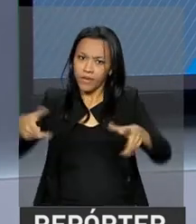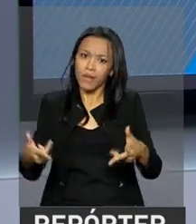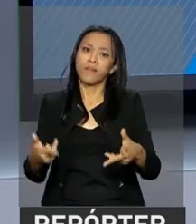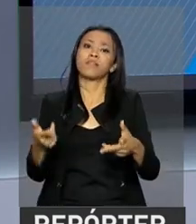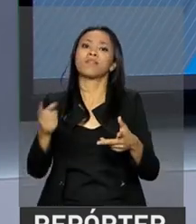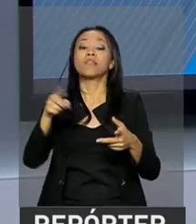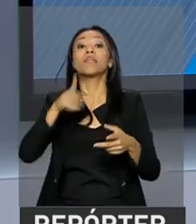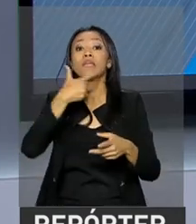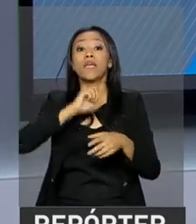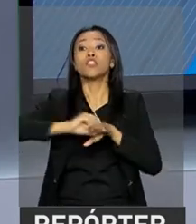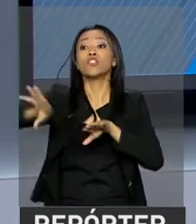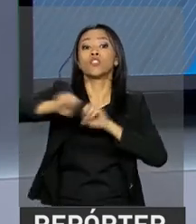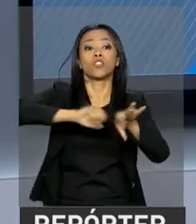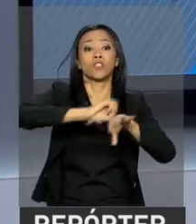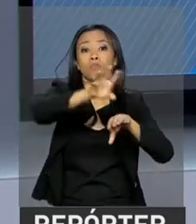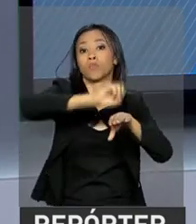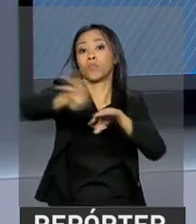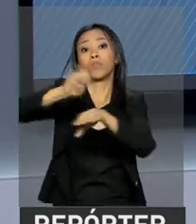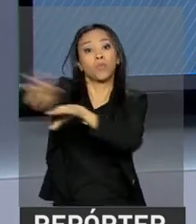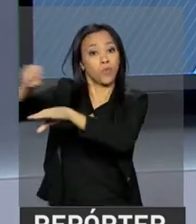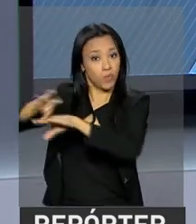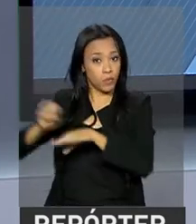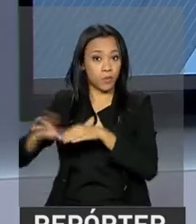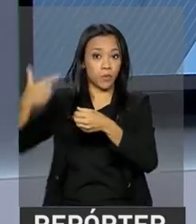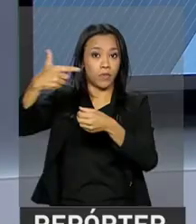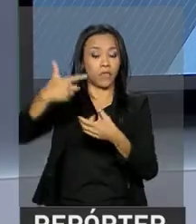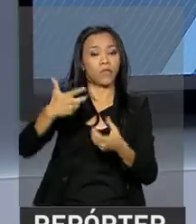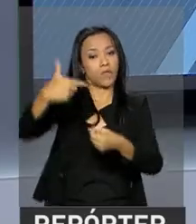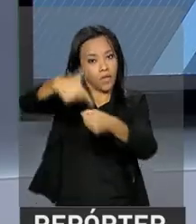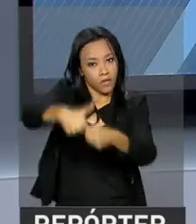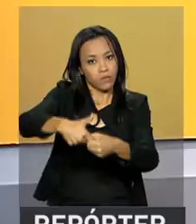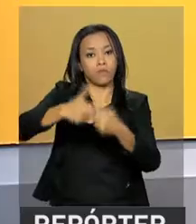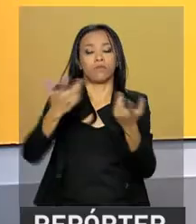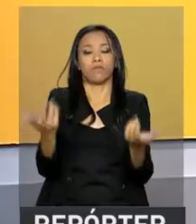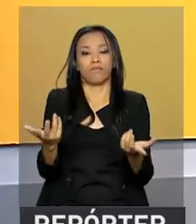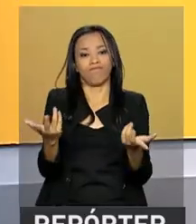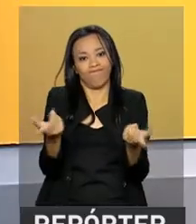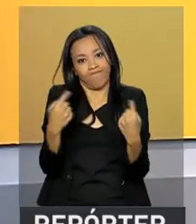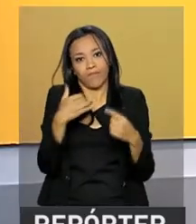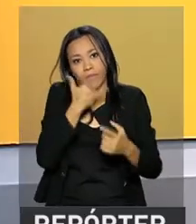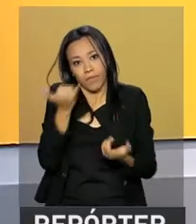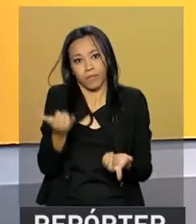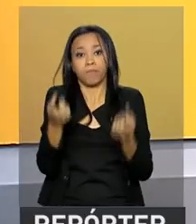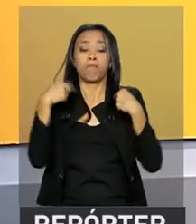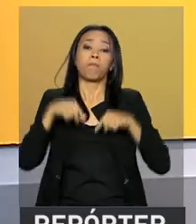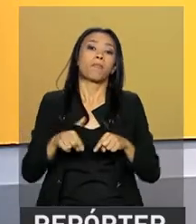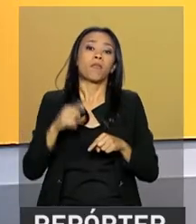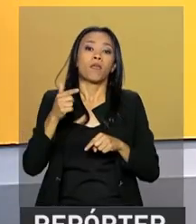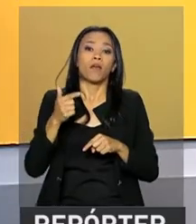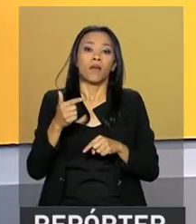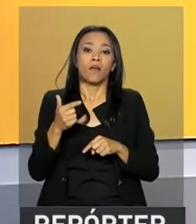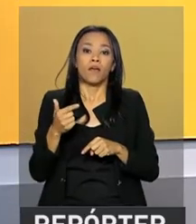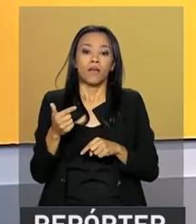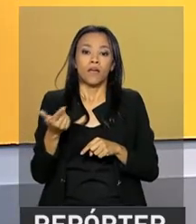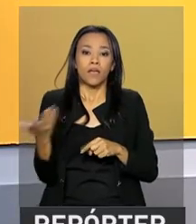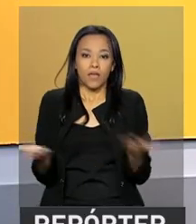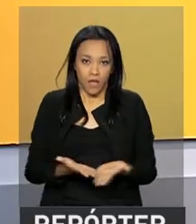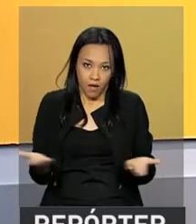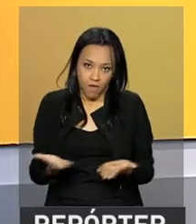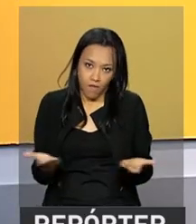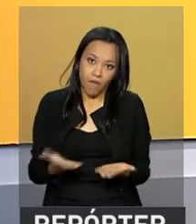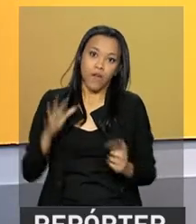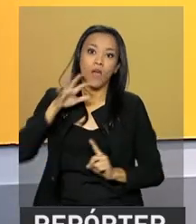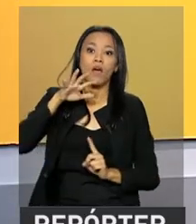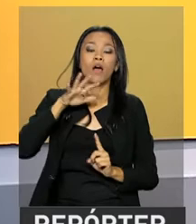especialmente distribuidoras e postos revendedores. E o Feirão da Casa